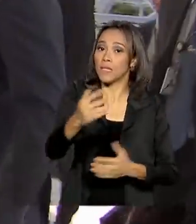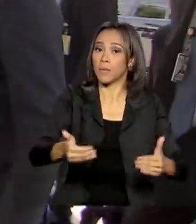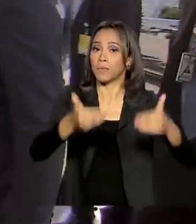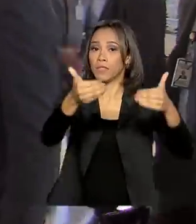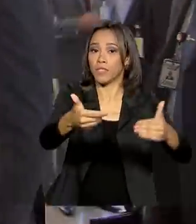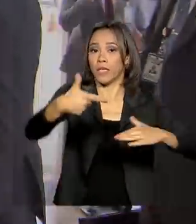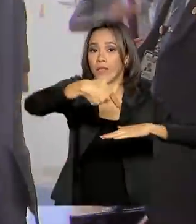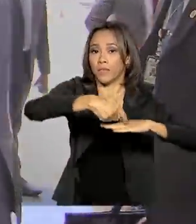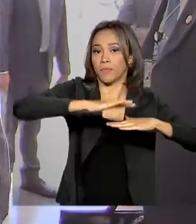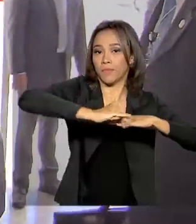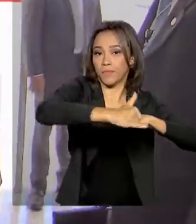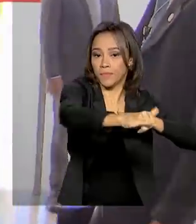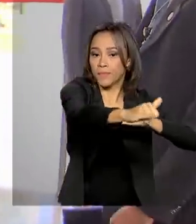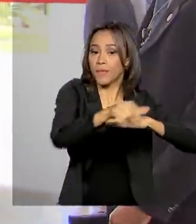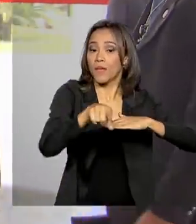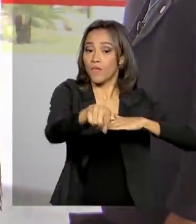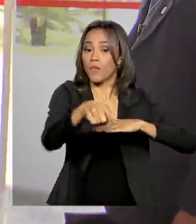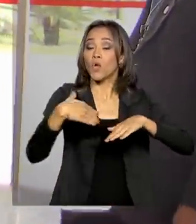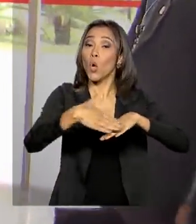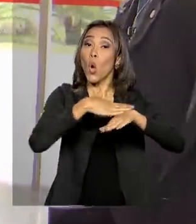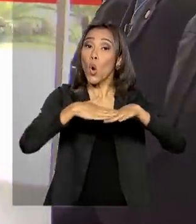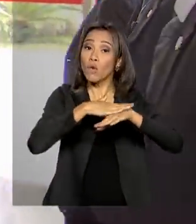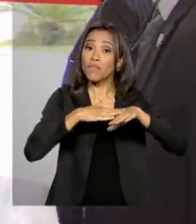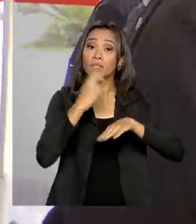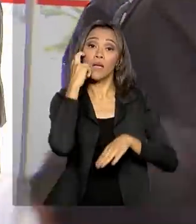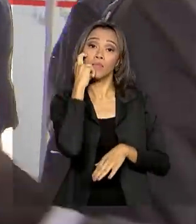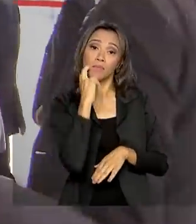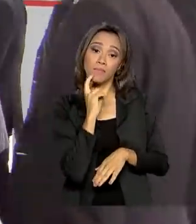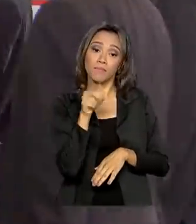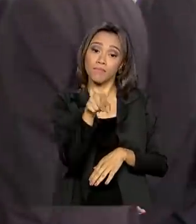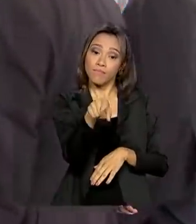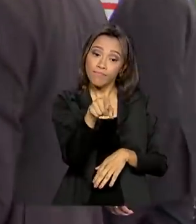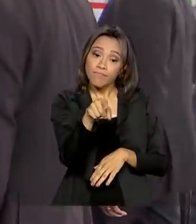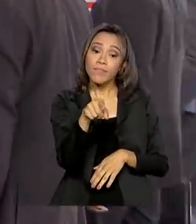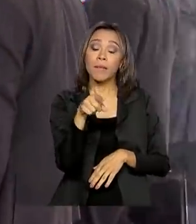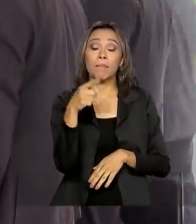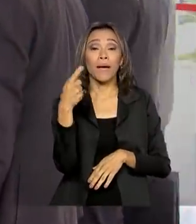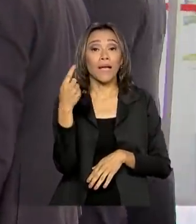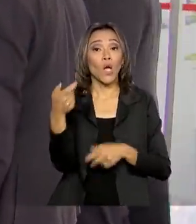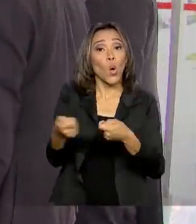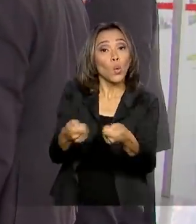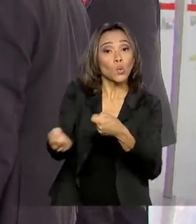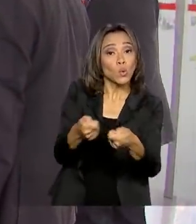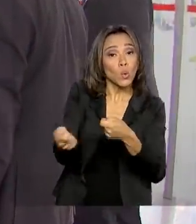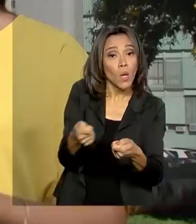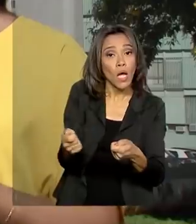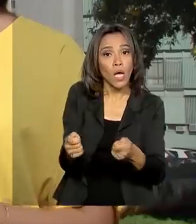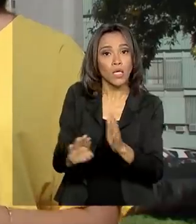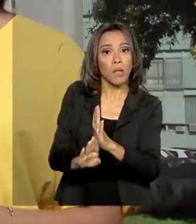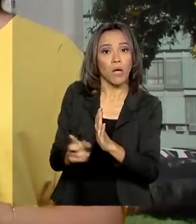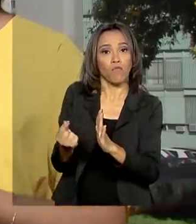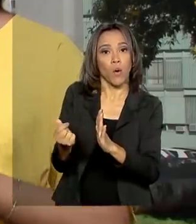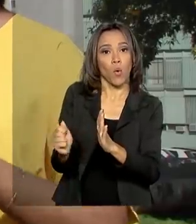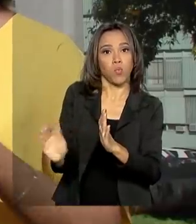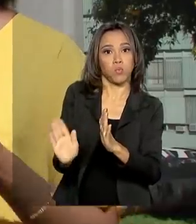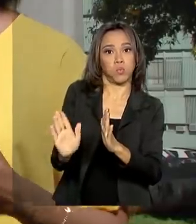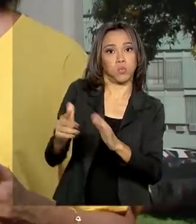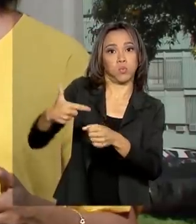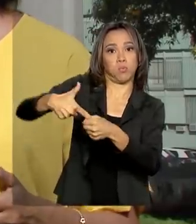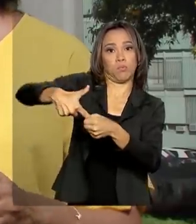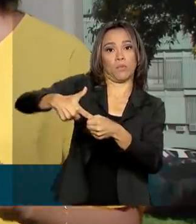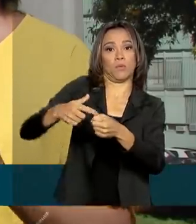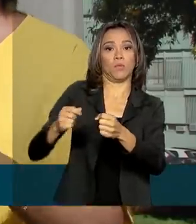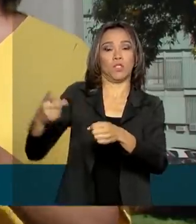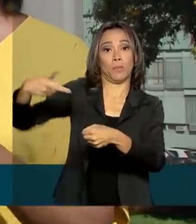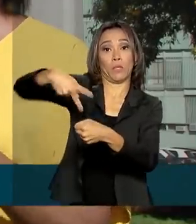com o ministro Bento Albuquerque medidas para controlar a alta do petróleo e seus derivados. Na saída, o presidente